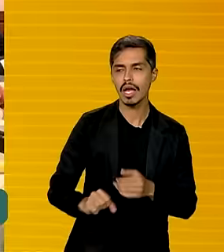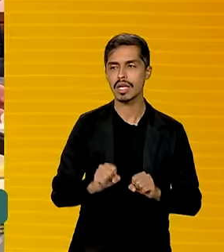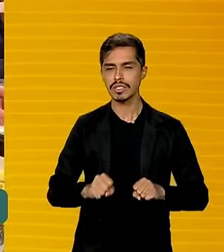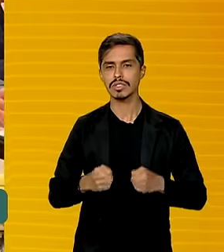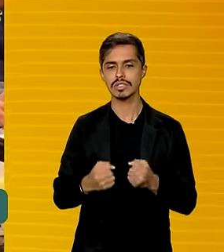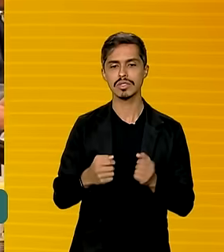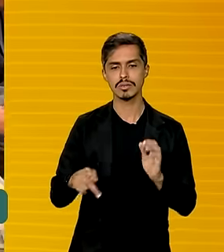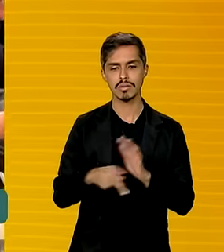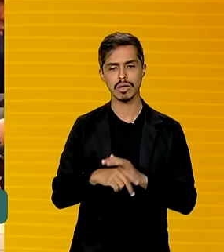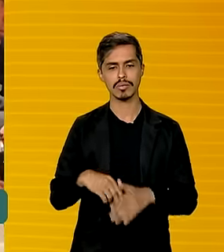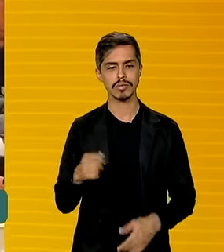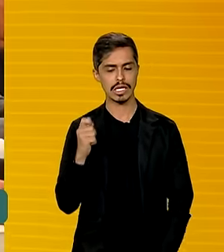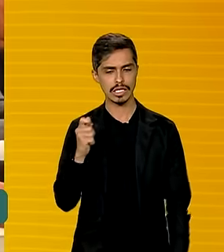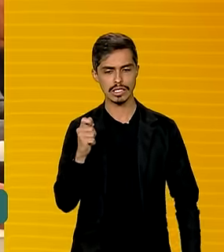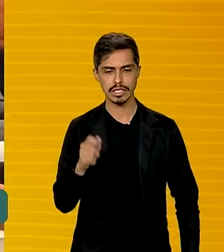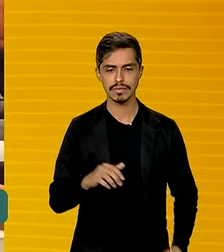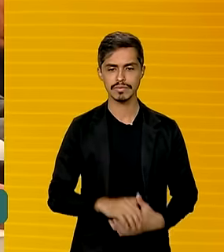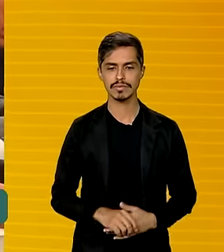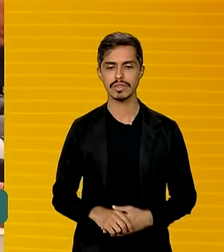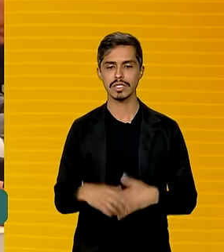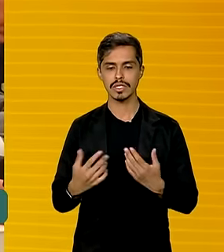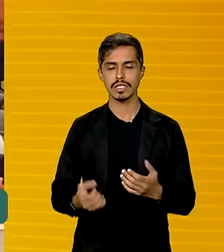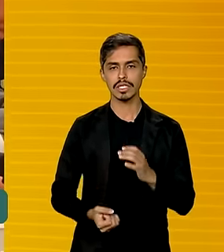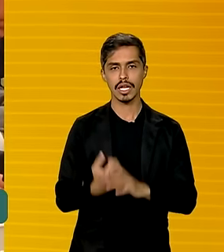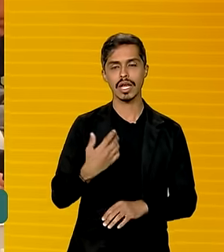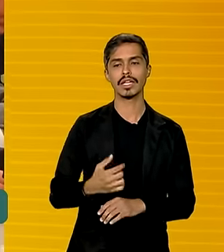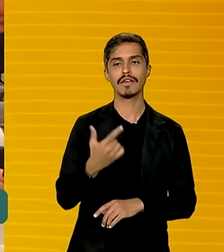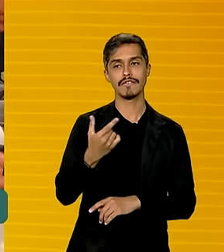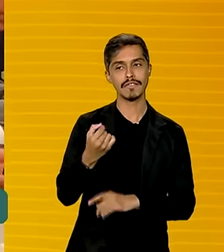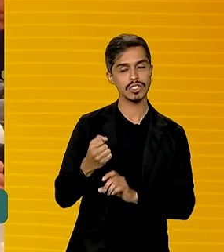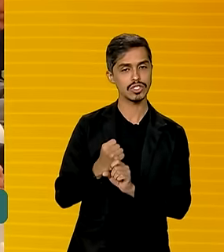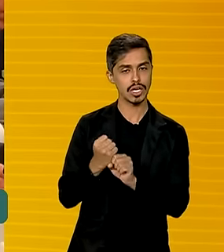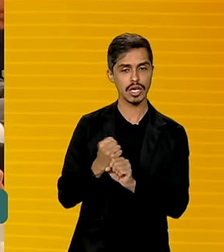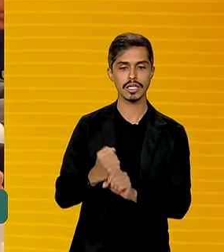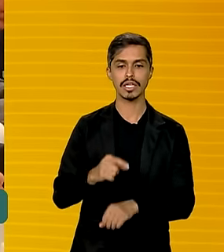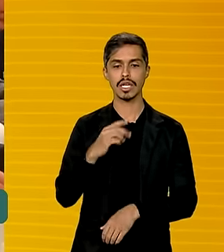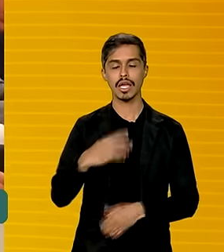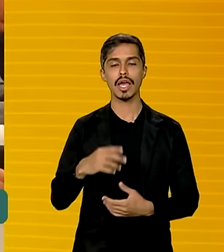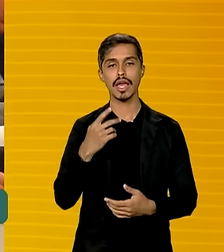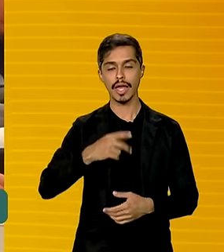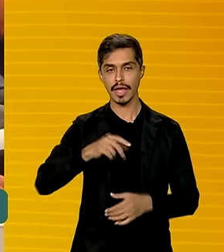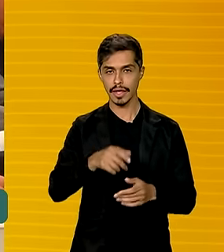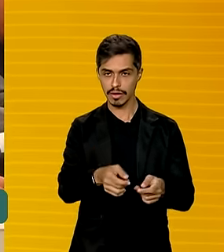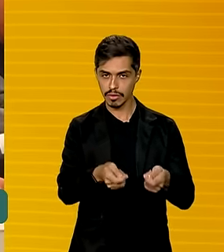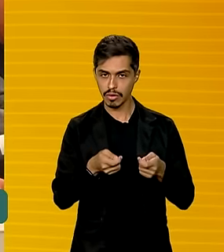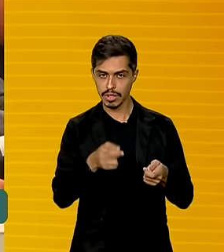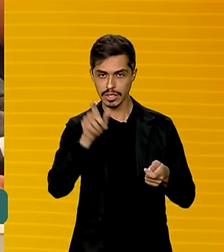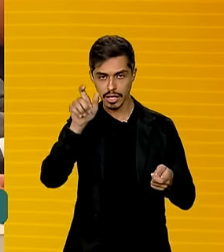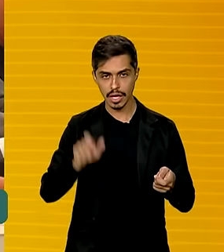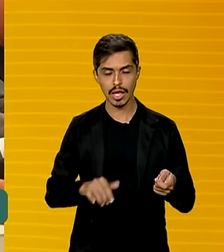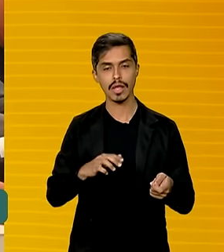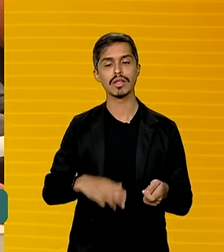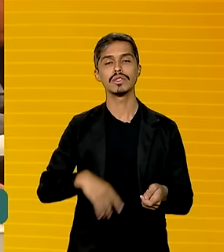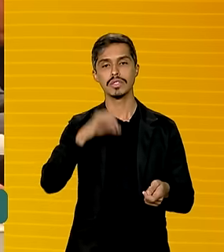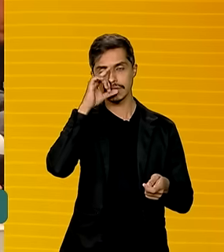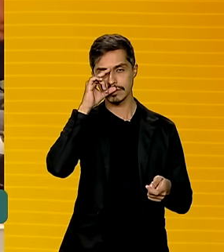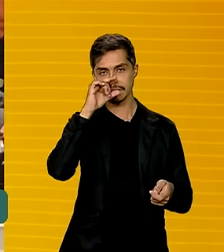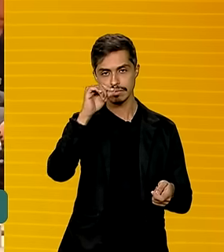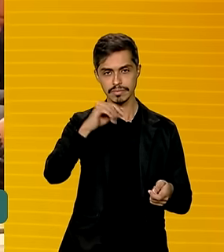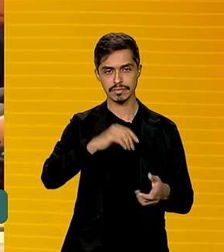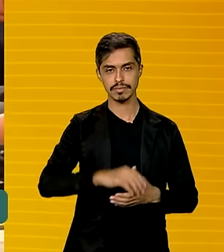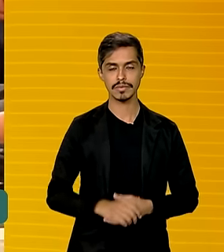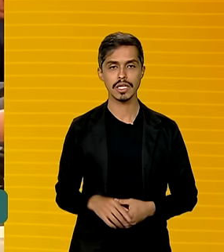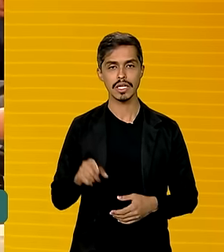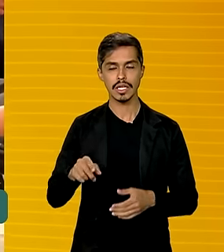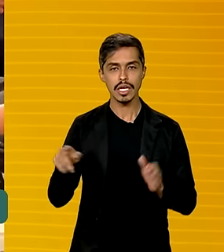brasileiras. Criada há 20 anos, a COSBAN é chefiada pelo vice-presidente e ministro do Desenvolvimento, Indústria,